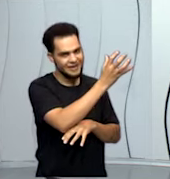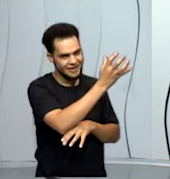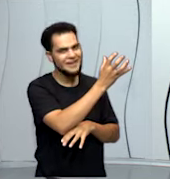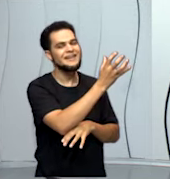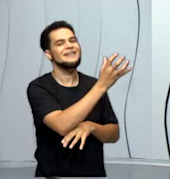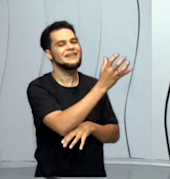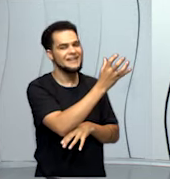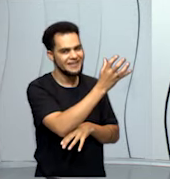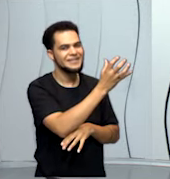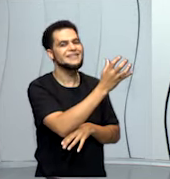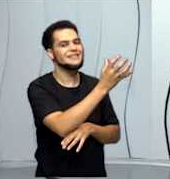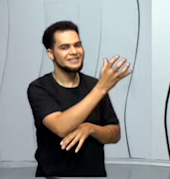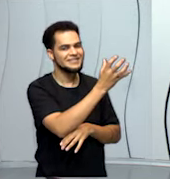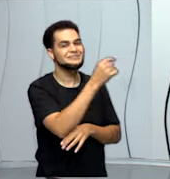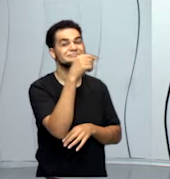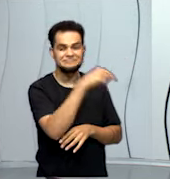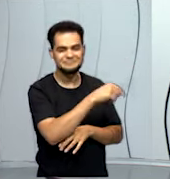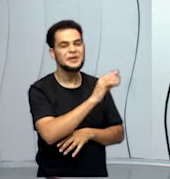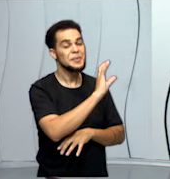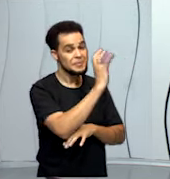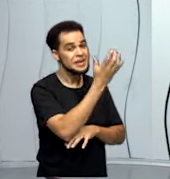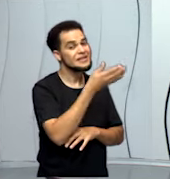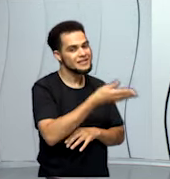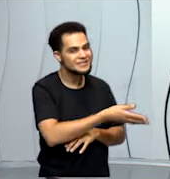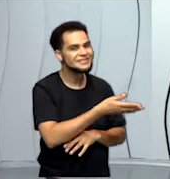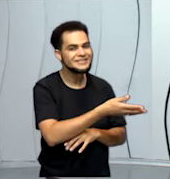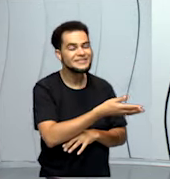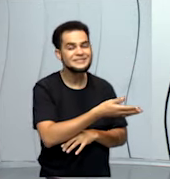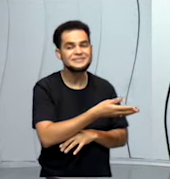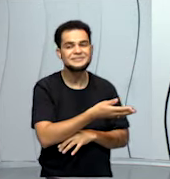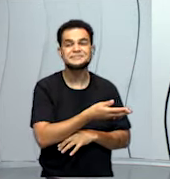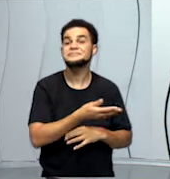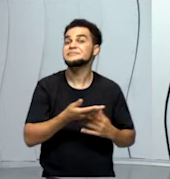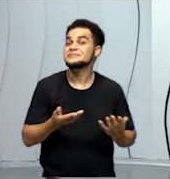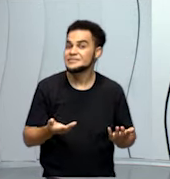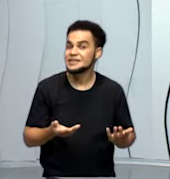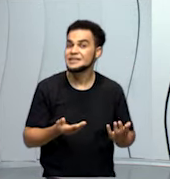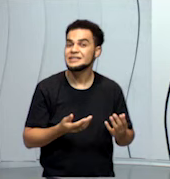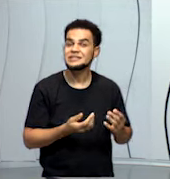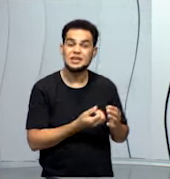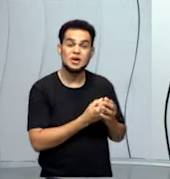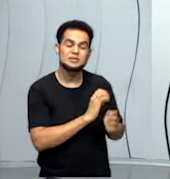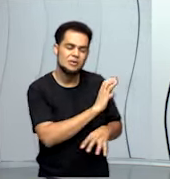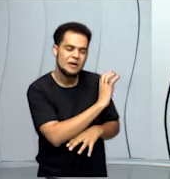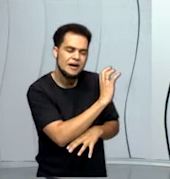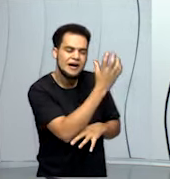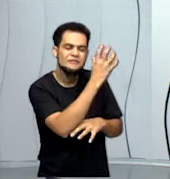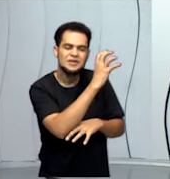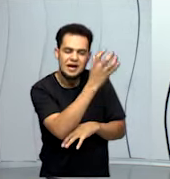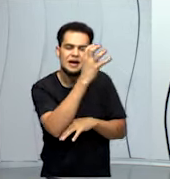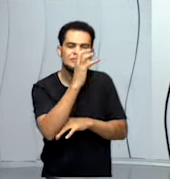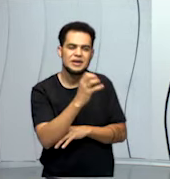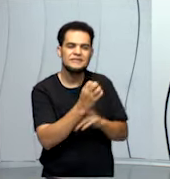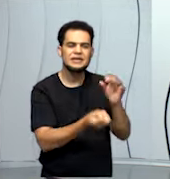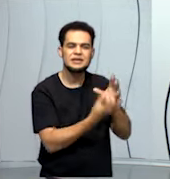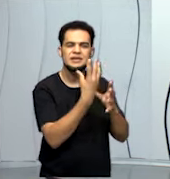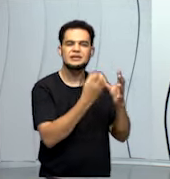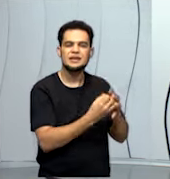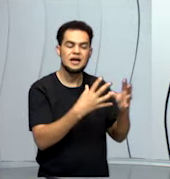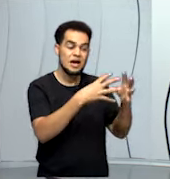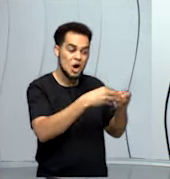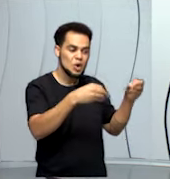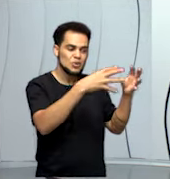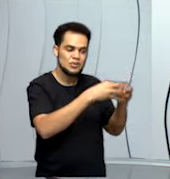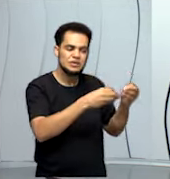ou seja, vem de uma planta. São arvorezinhas, pés de algodão, que vão fornecer essa